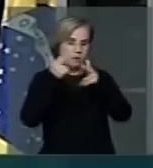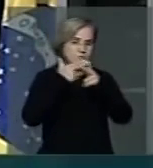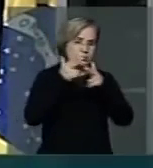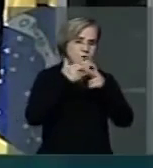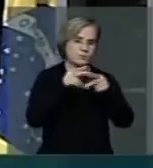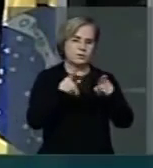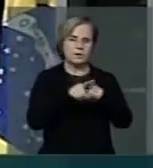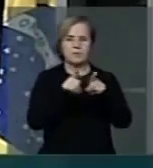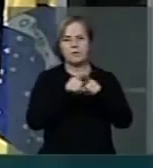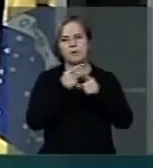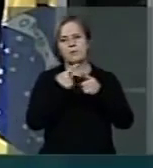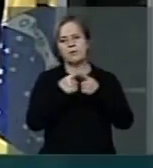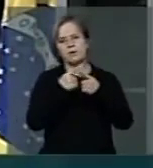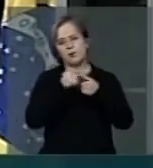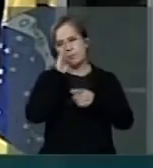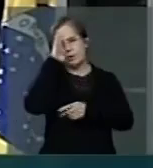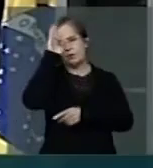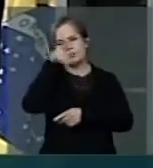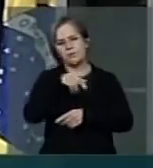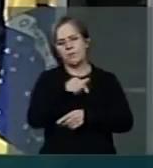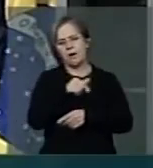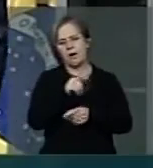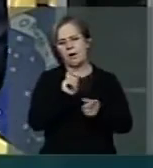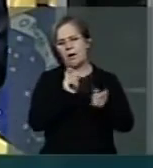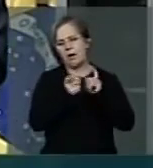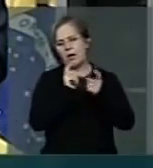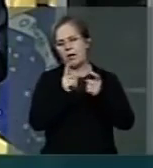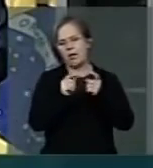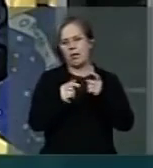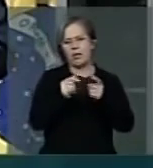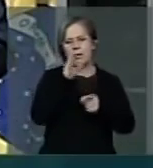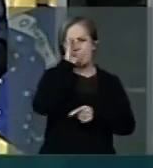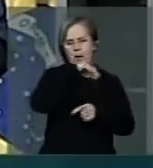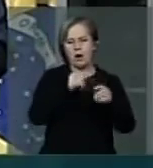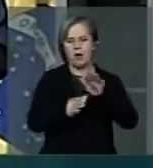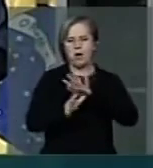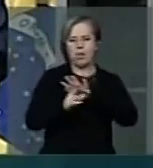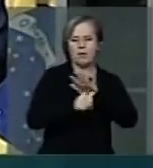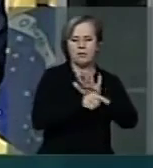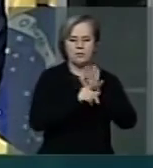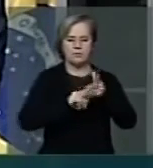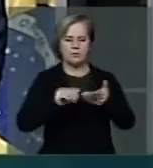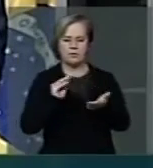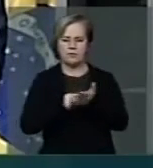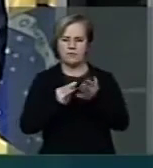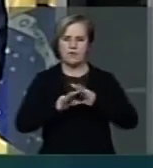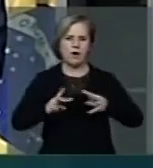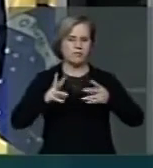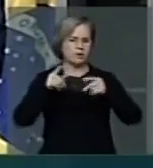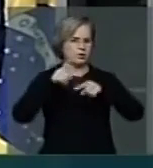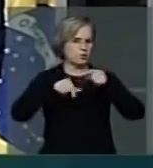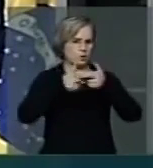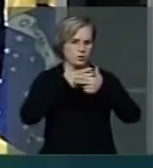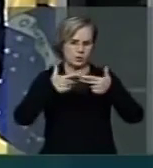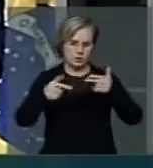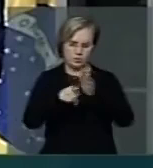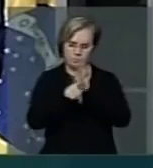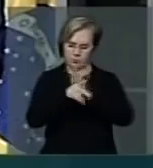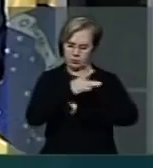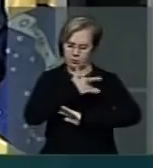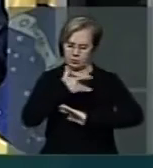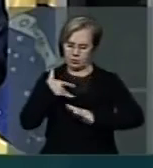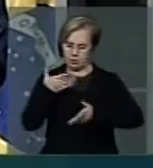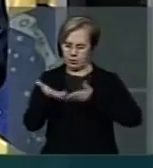corrupção. Falta estrutura, leitos, medicamentos, luvas, e tudo que é necessário para um